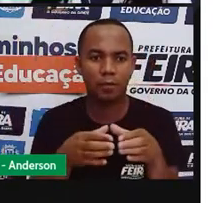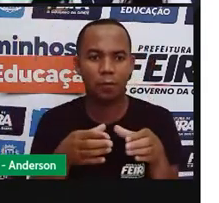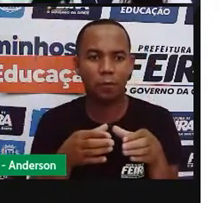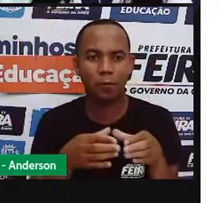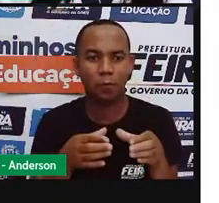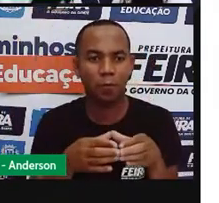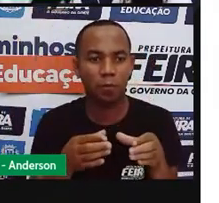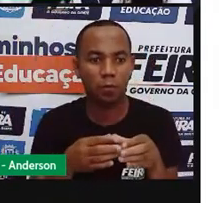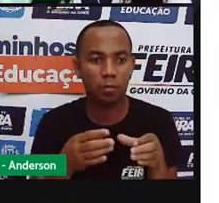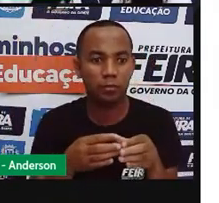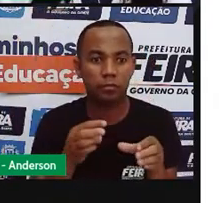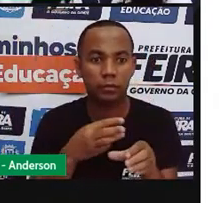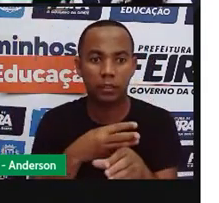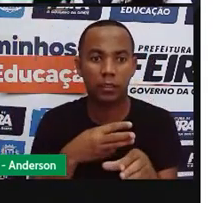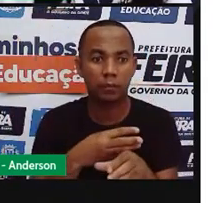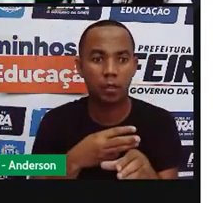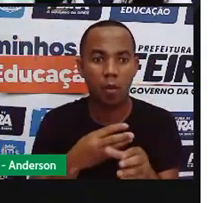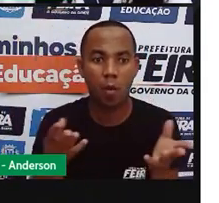hoje,